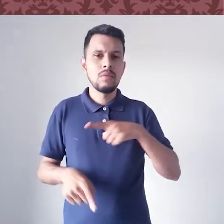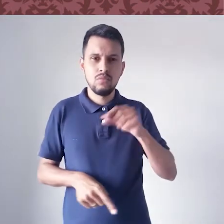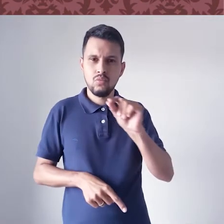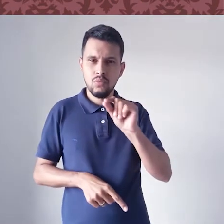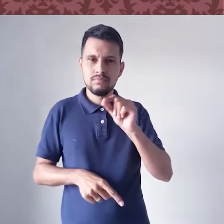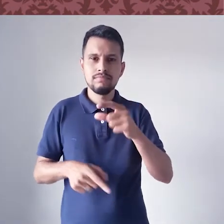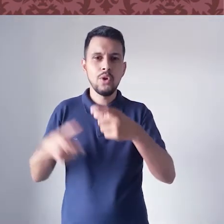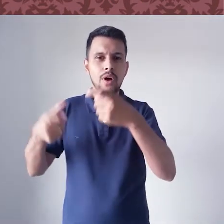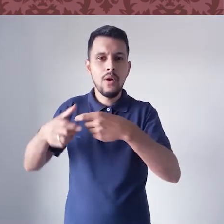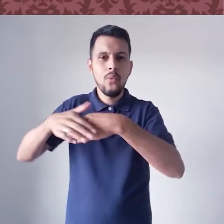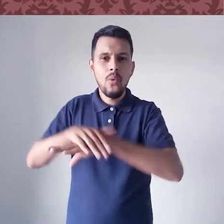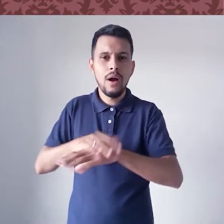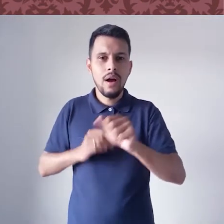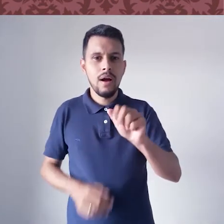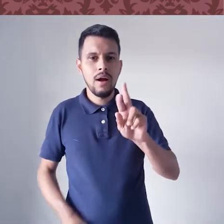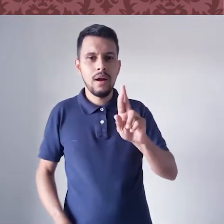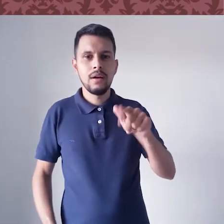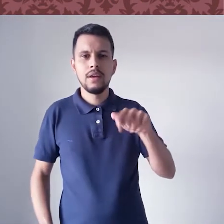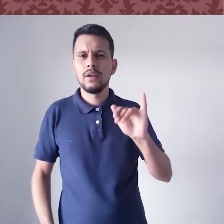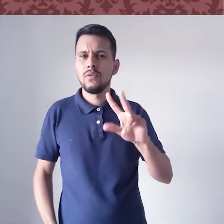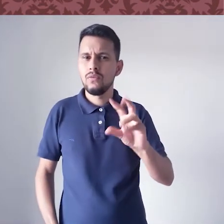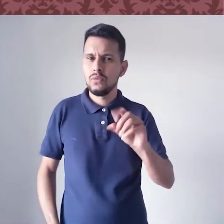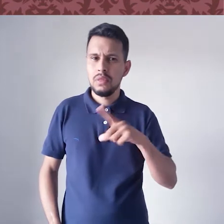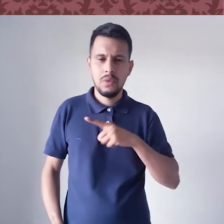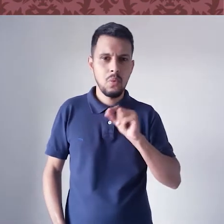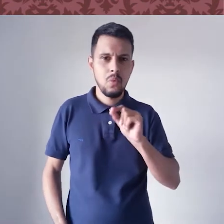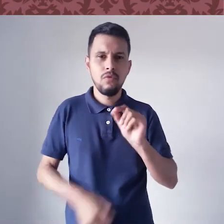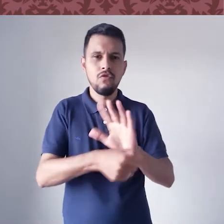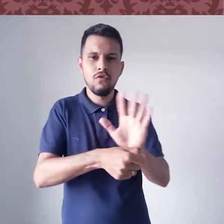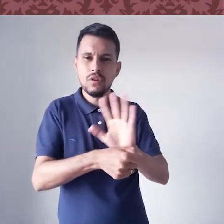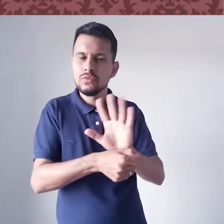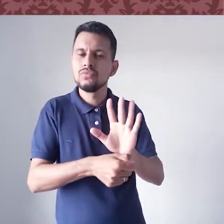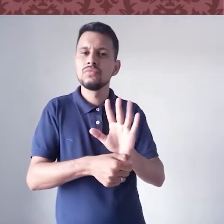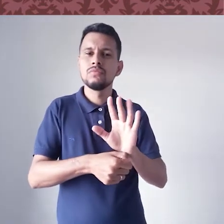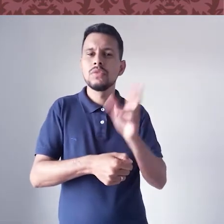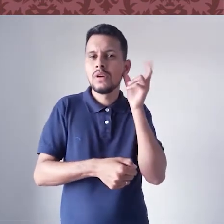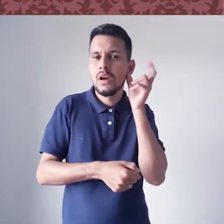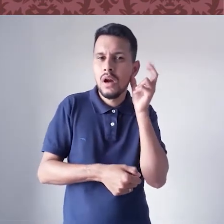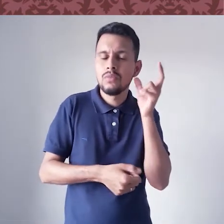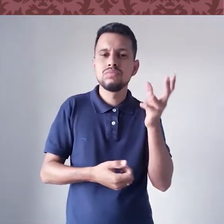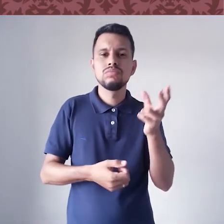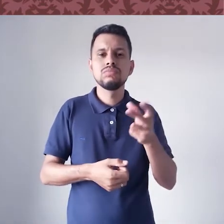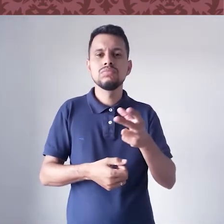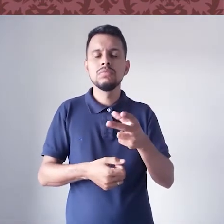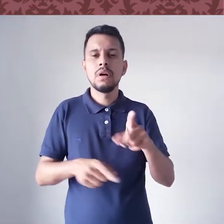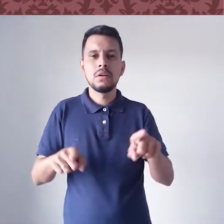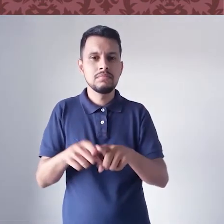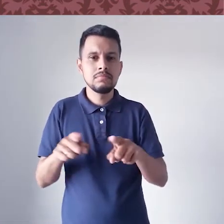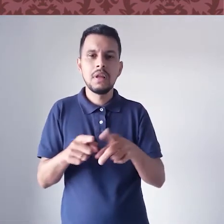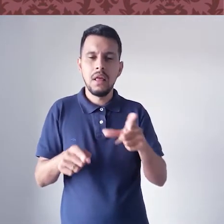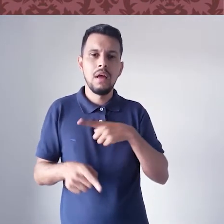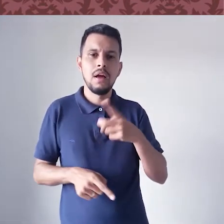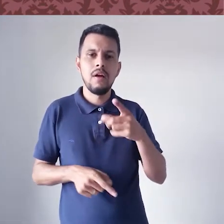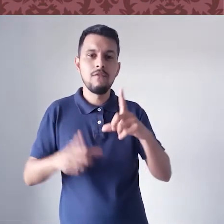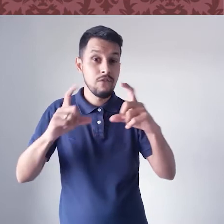de materiais tanto audiovisuais, fotografias, vídeos, áudios, alguns